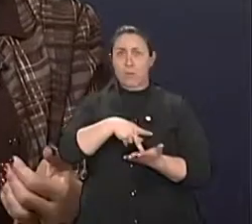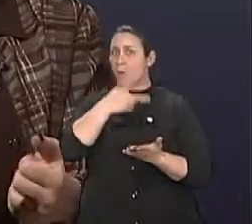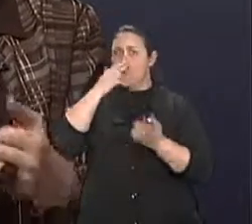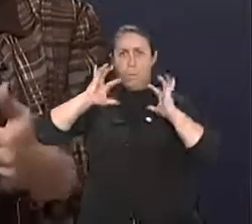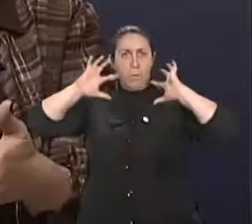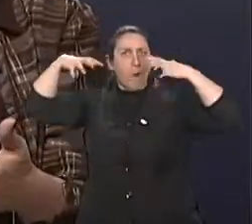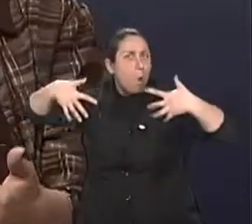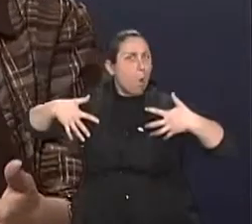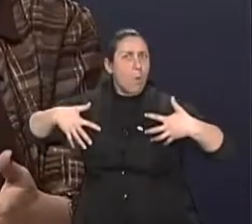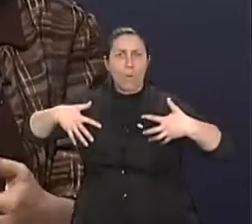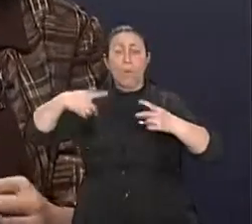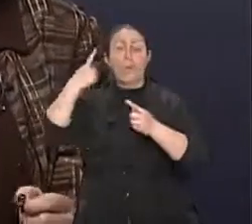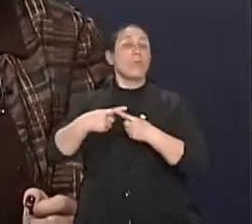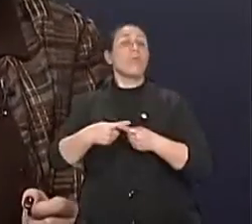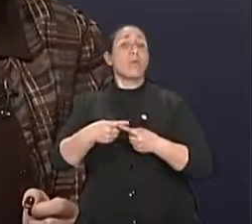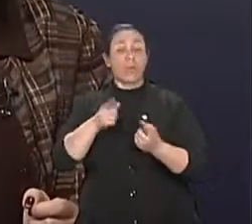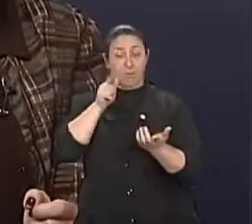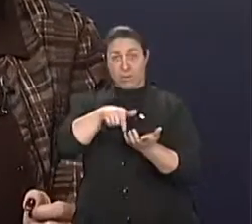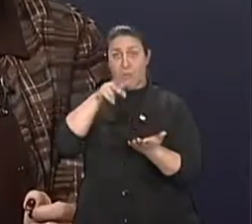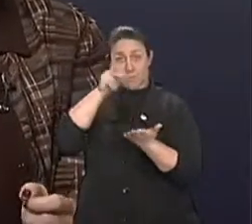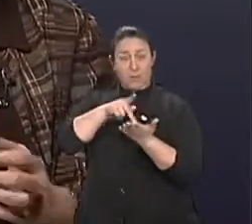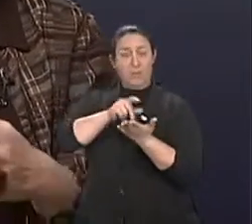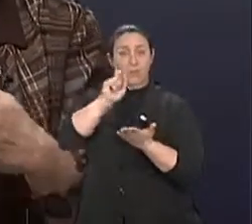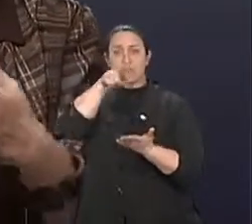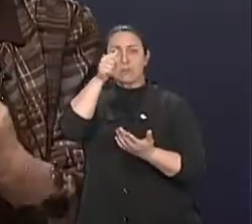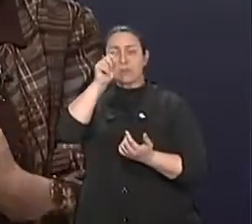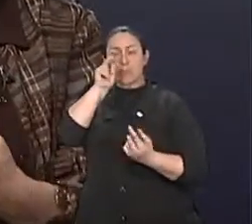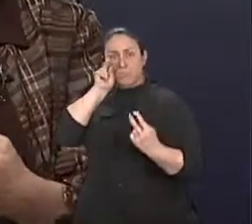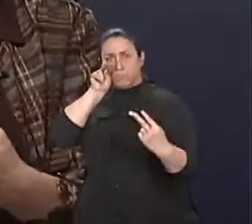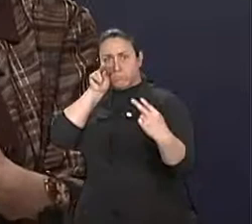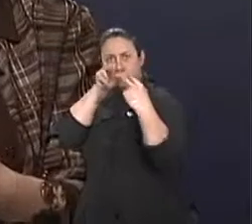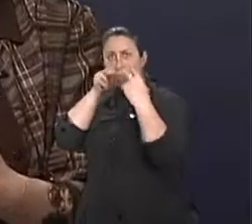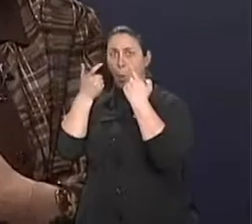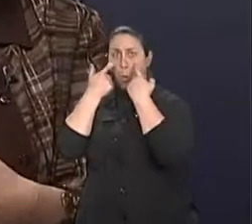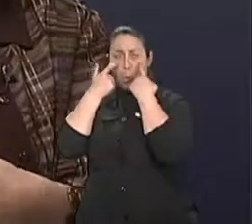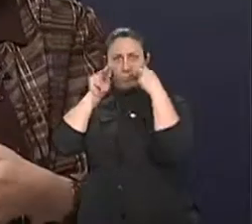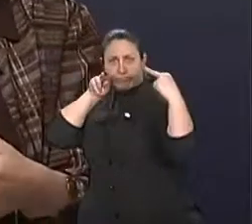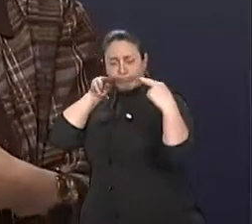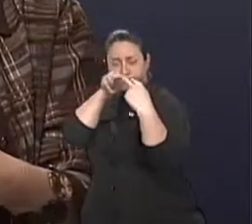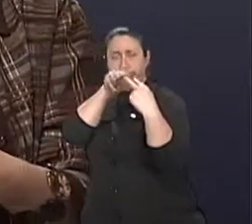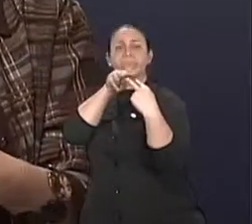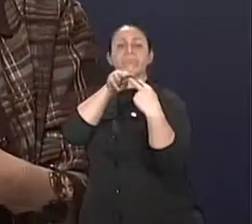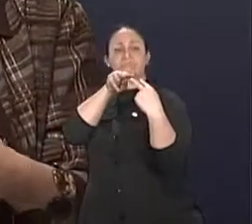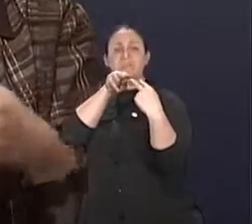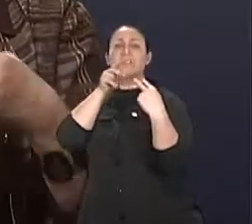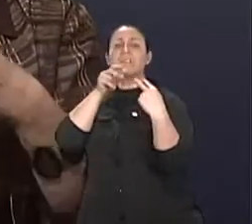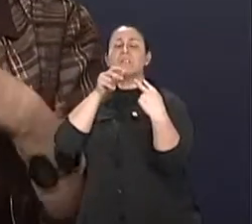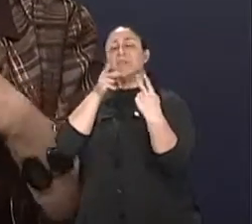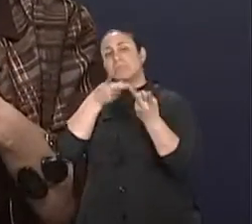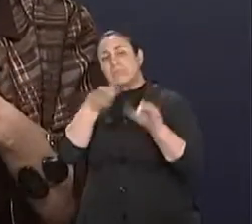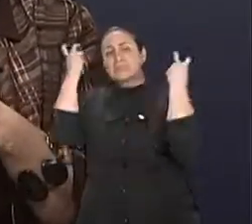E tu tem que ter coragem de olhar nos olhos e ver a tua limitação e ver as tuas dificuldades